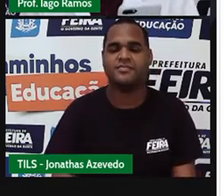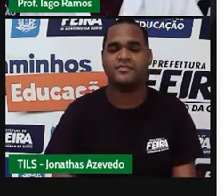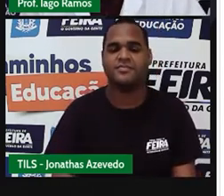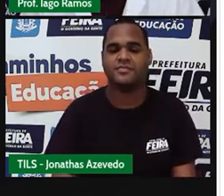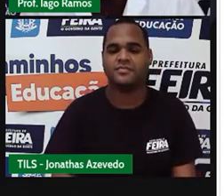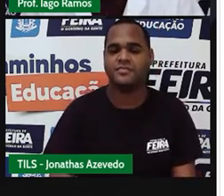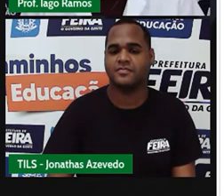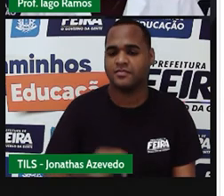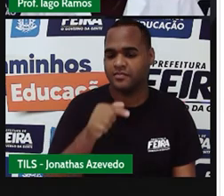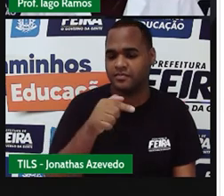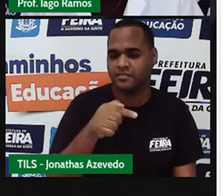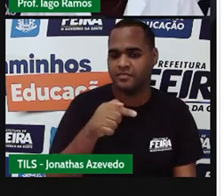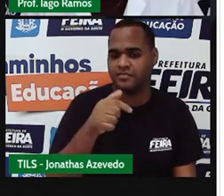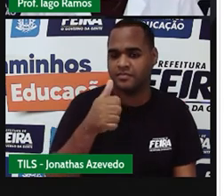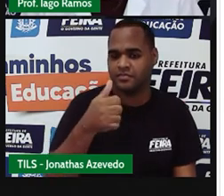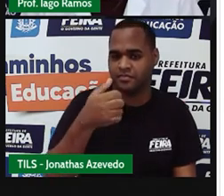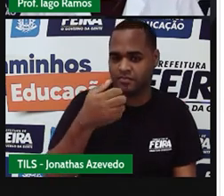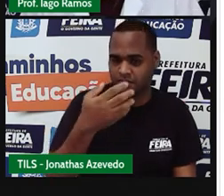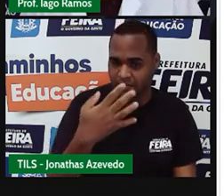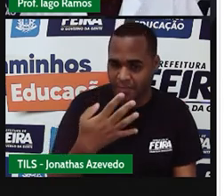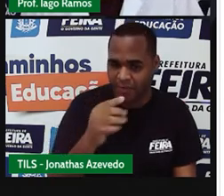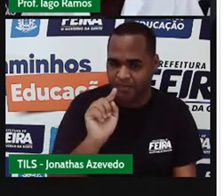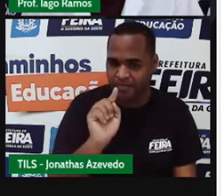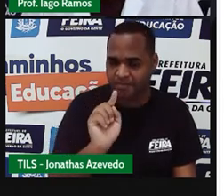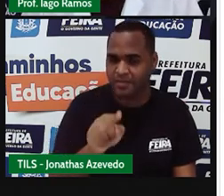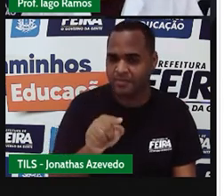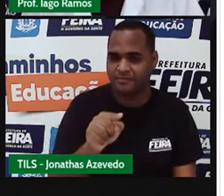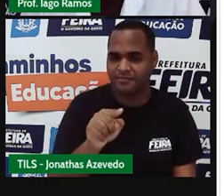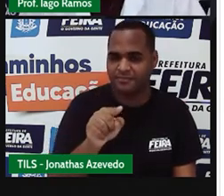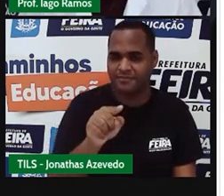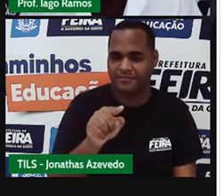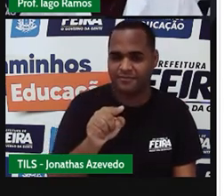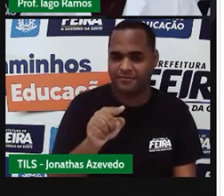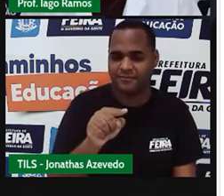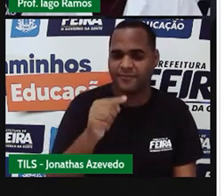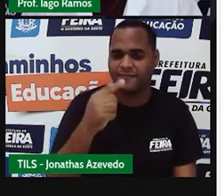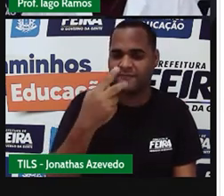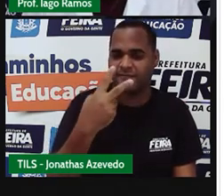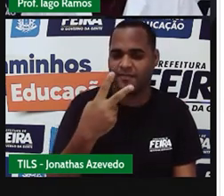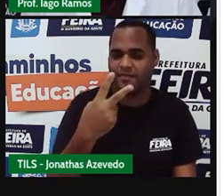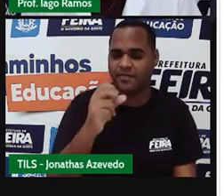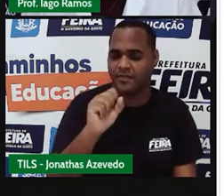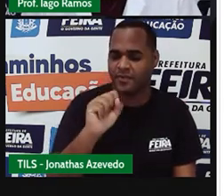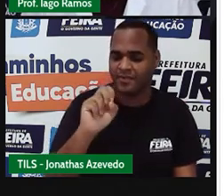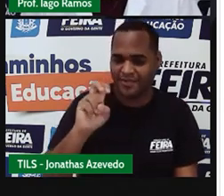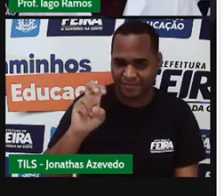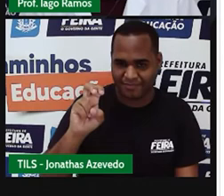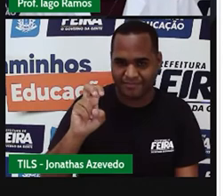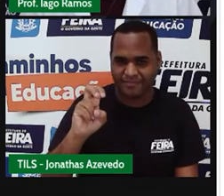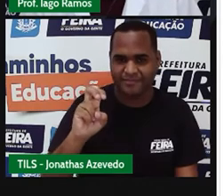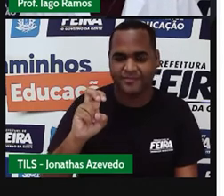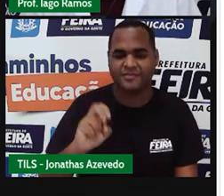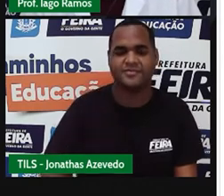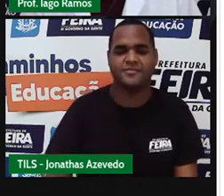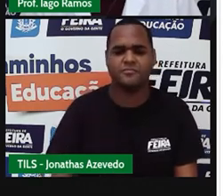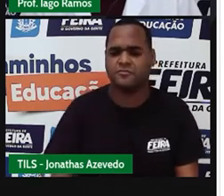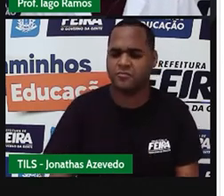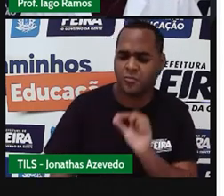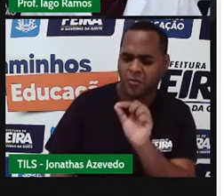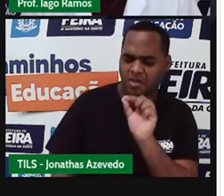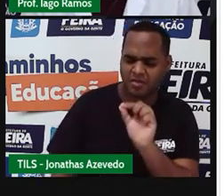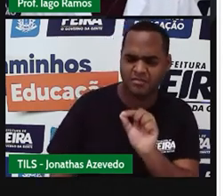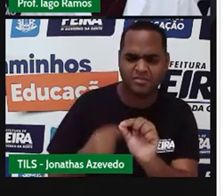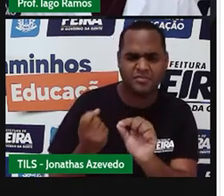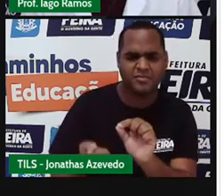714.285. O que é